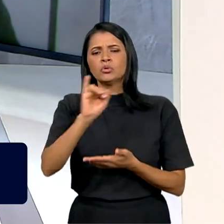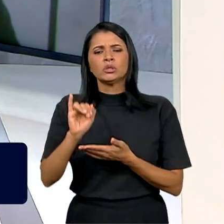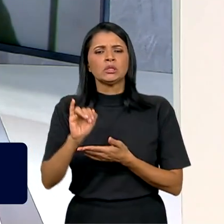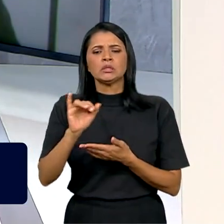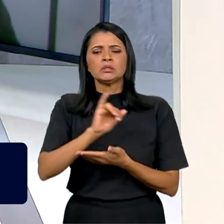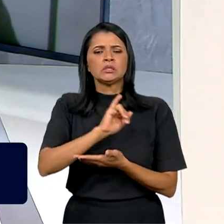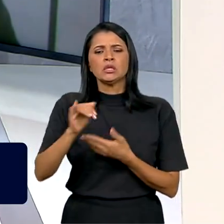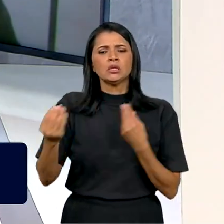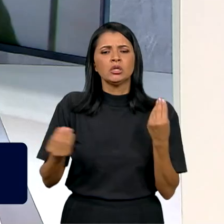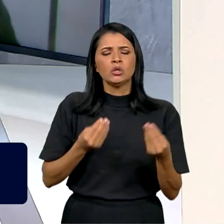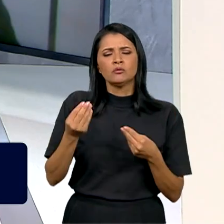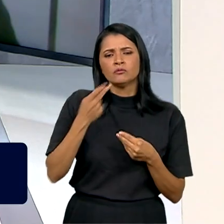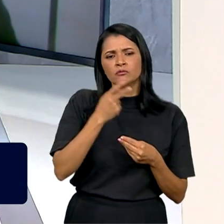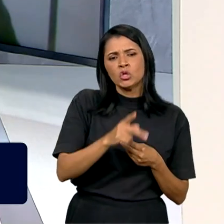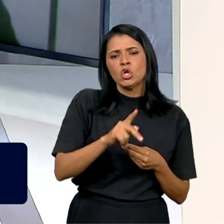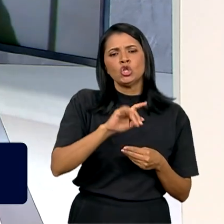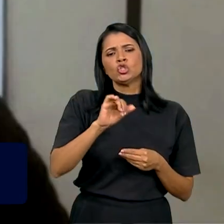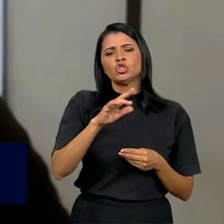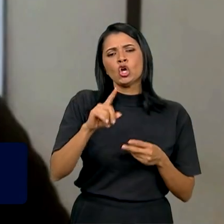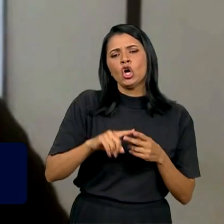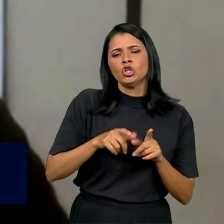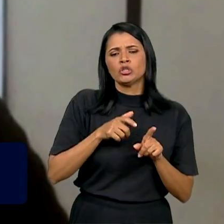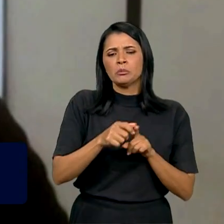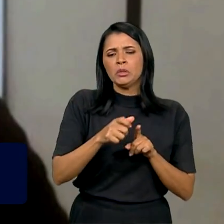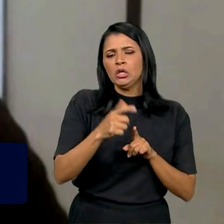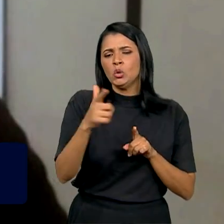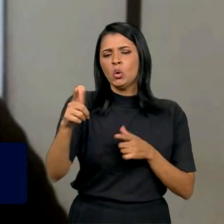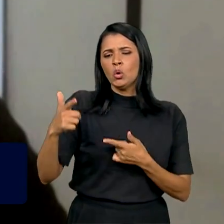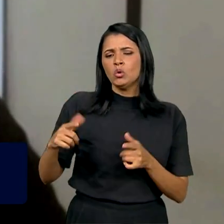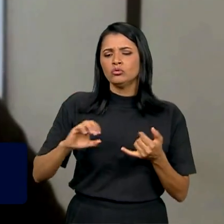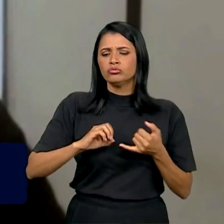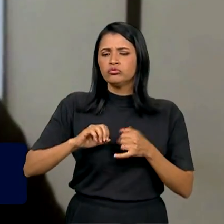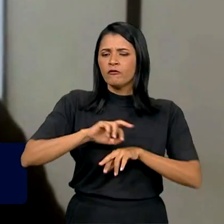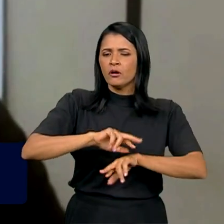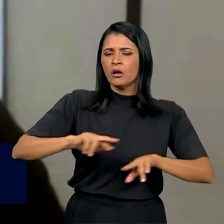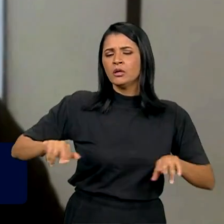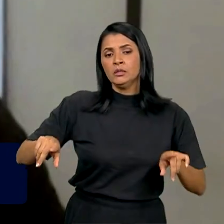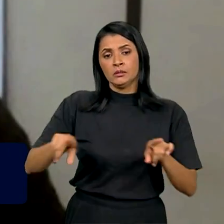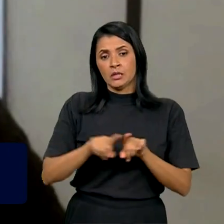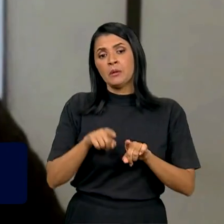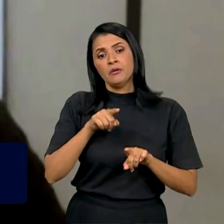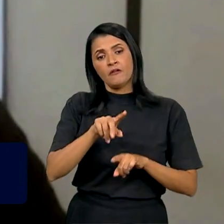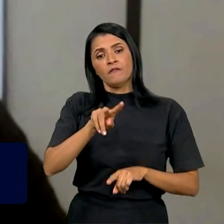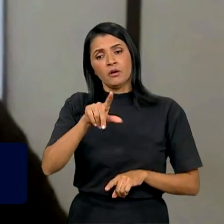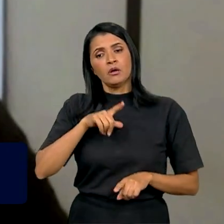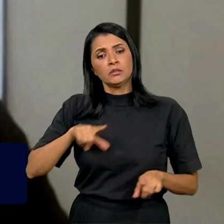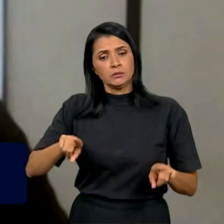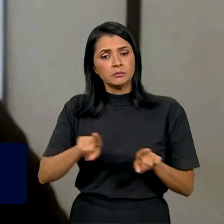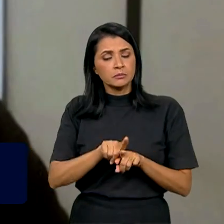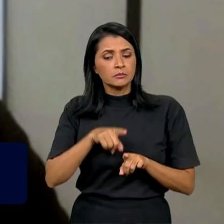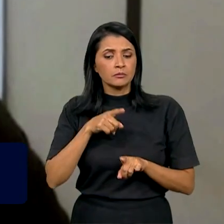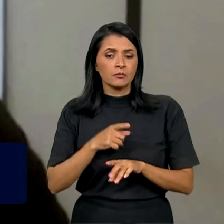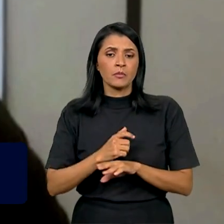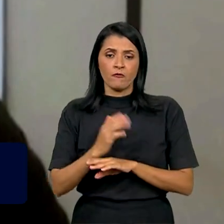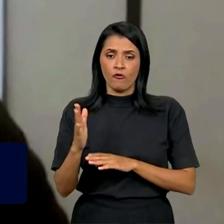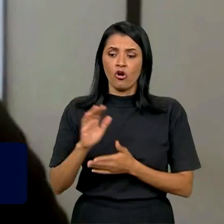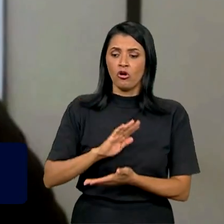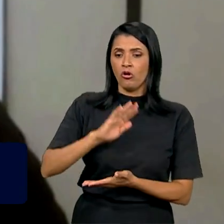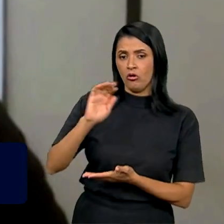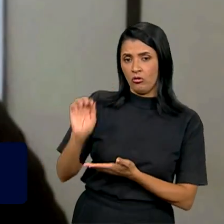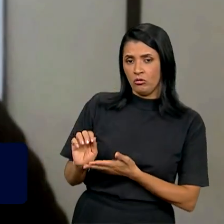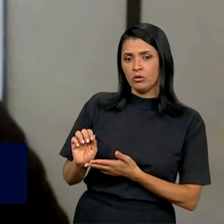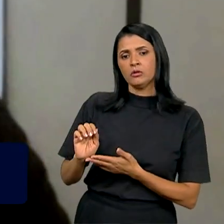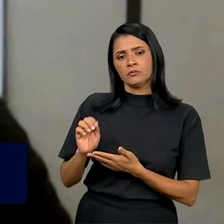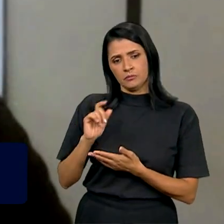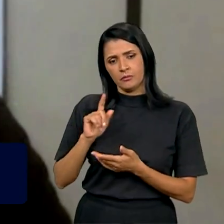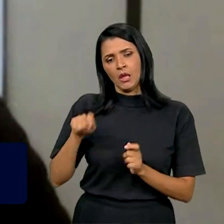soja, está falando de milho e outros grãos. Esse excedente, ele vai sim para o mercado externo, parte